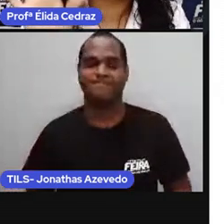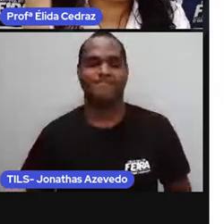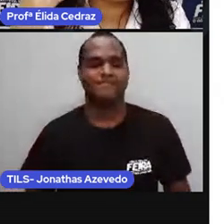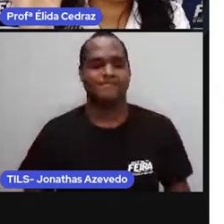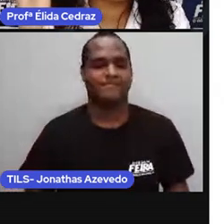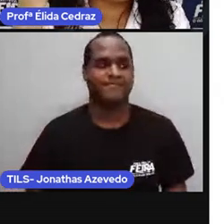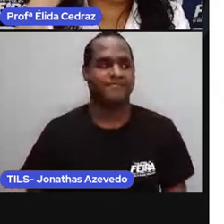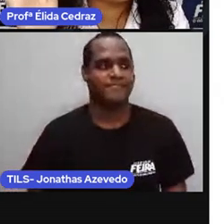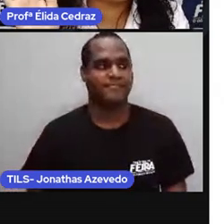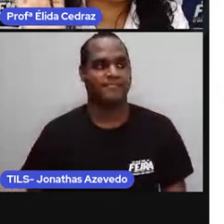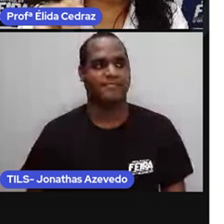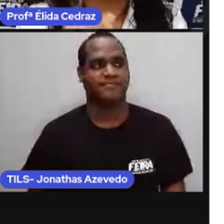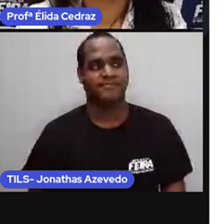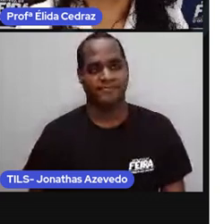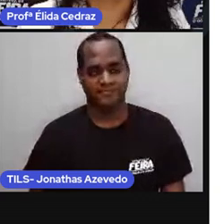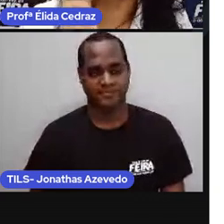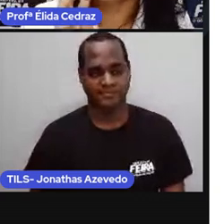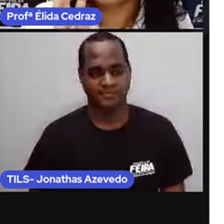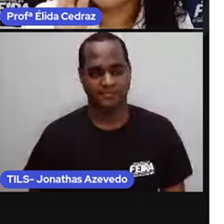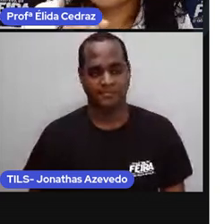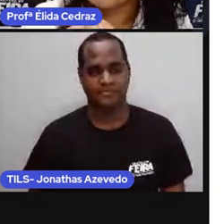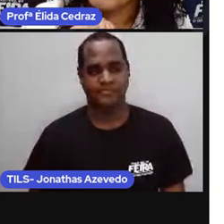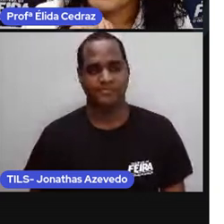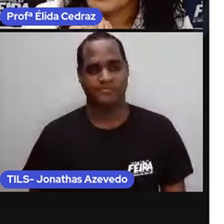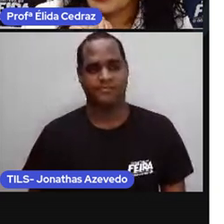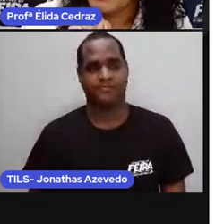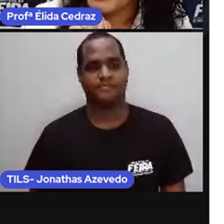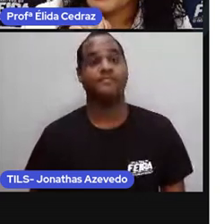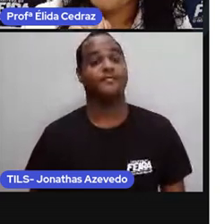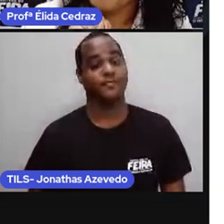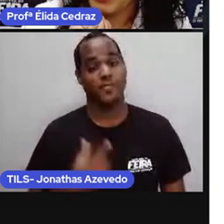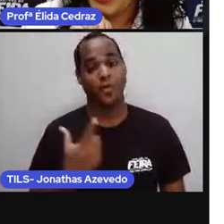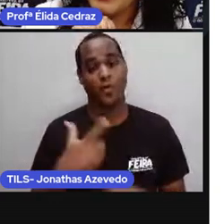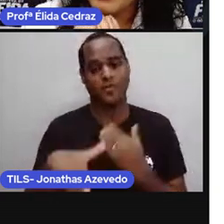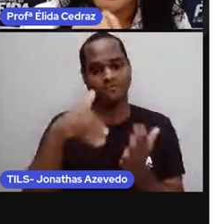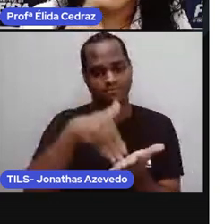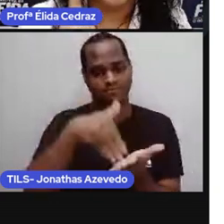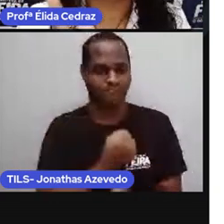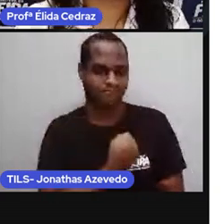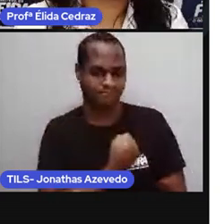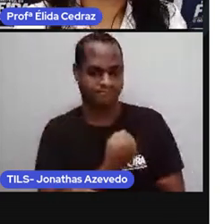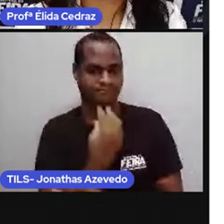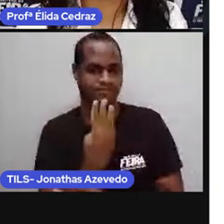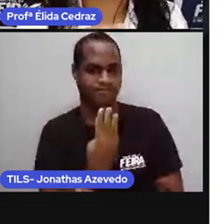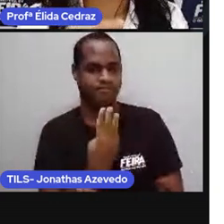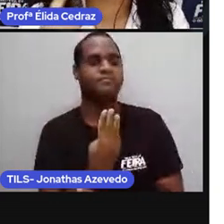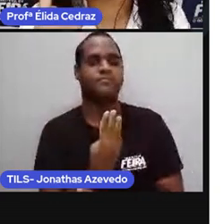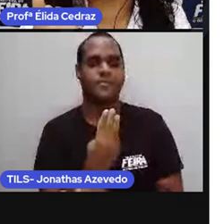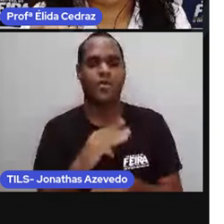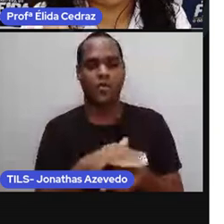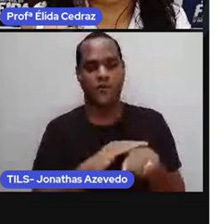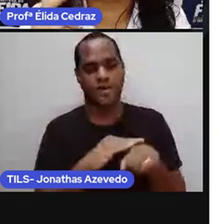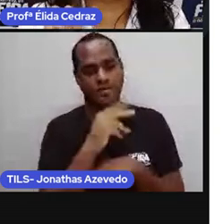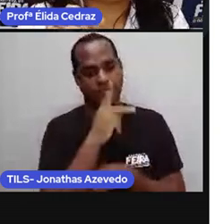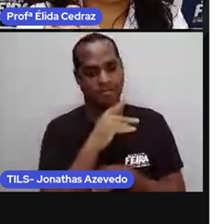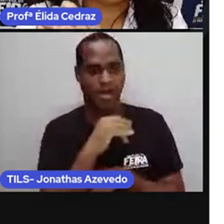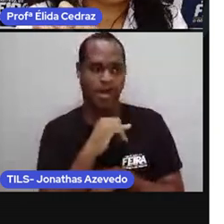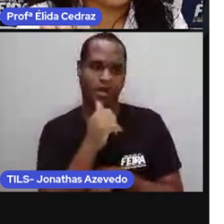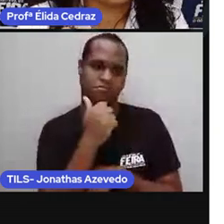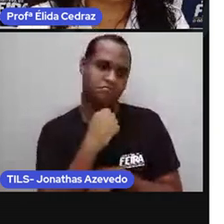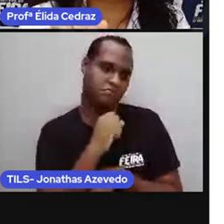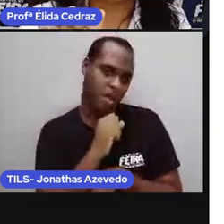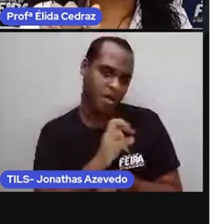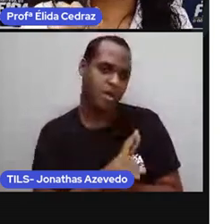lá pra frente. E na última questão a questão 3 você vai conversar com seus pais seus